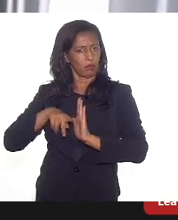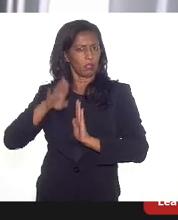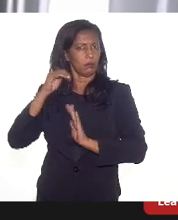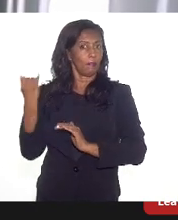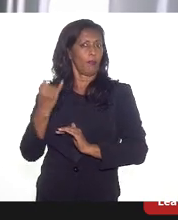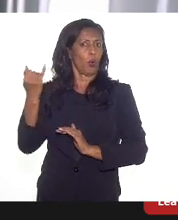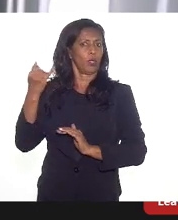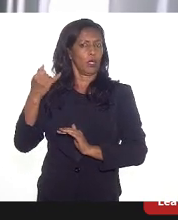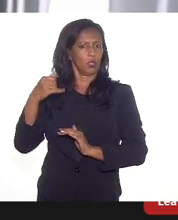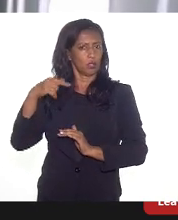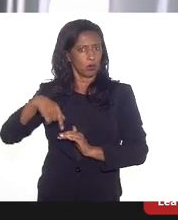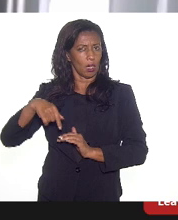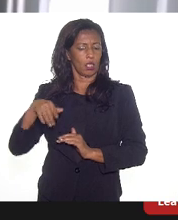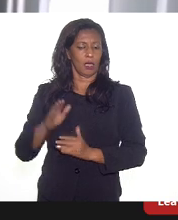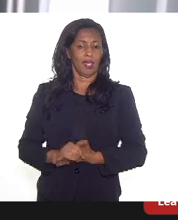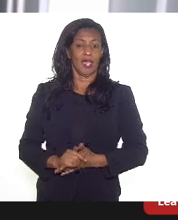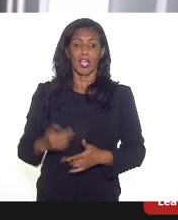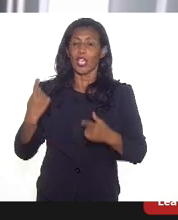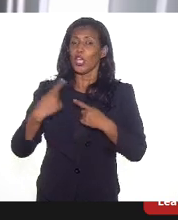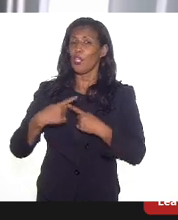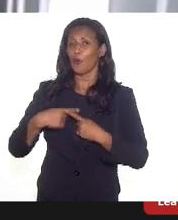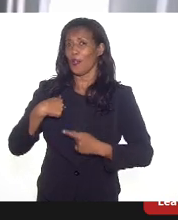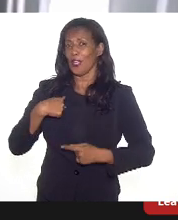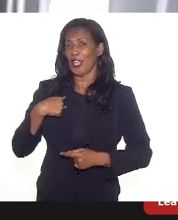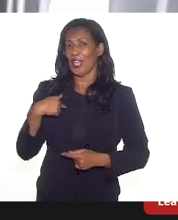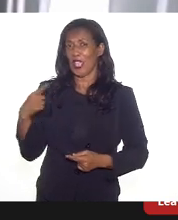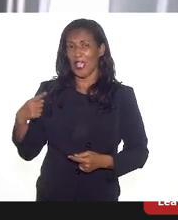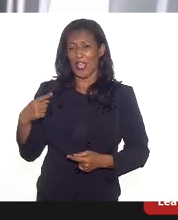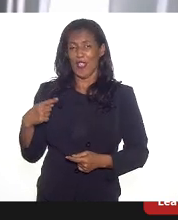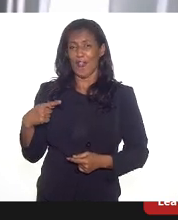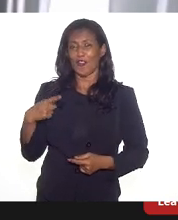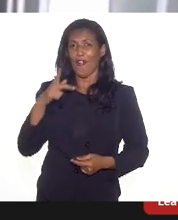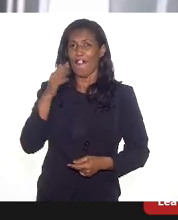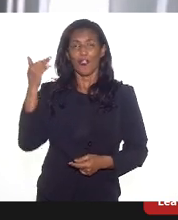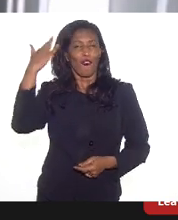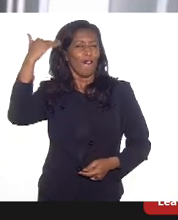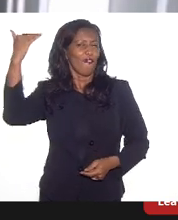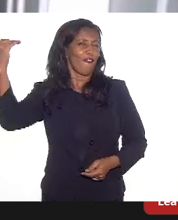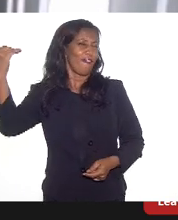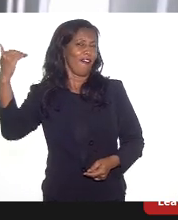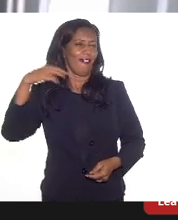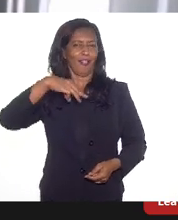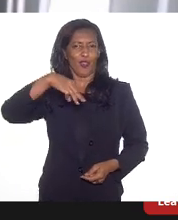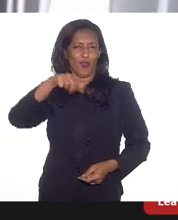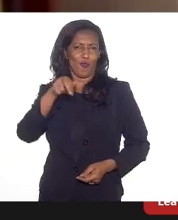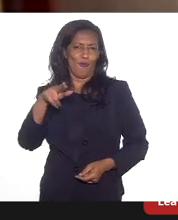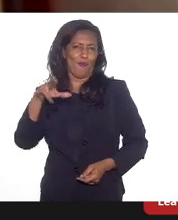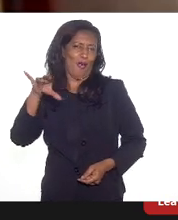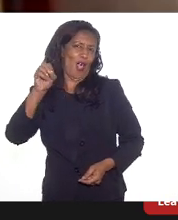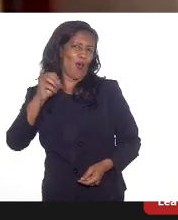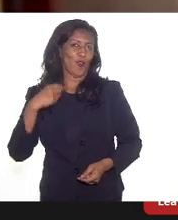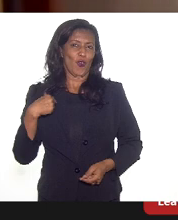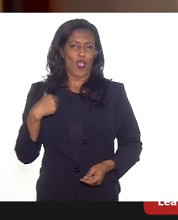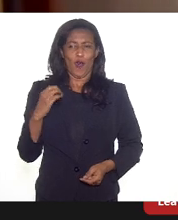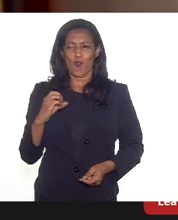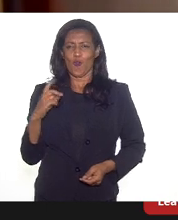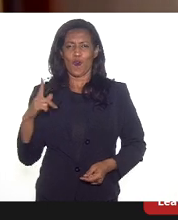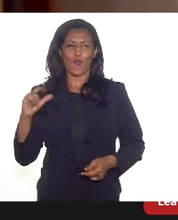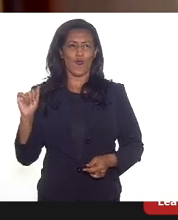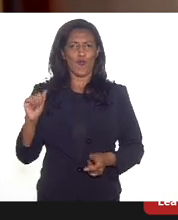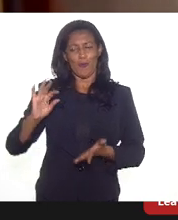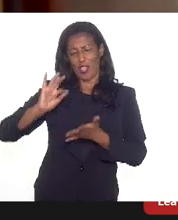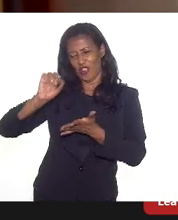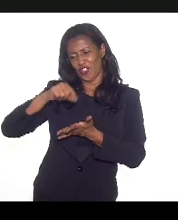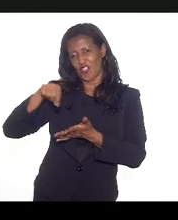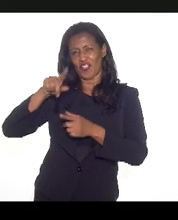mandato, e porque eu sou fã de carteirinha do Mauro Osório, estou inscrito no clube, tenho rubrica, tenho